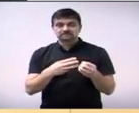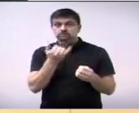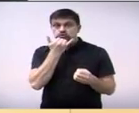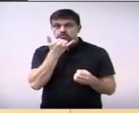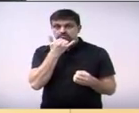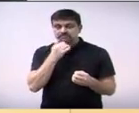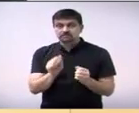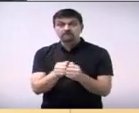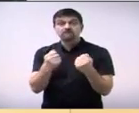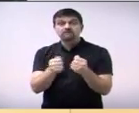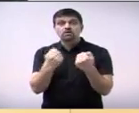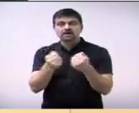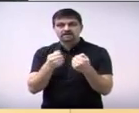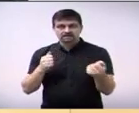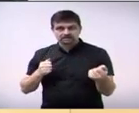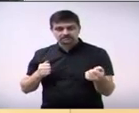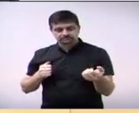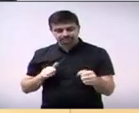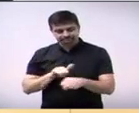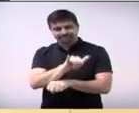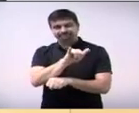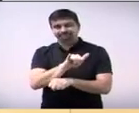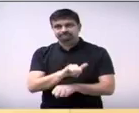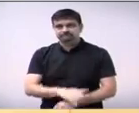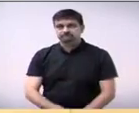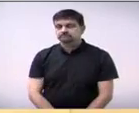Discussão única e votação das seguintes moções.